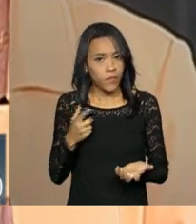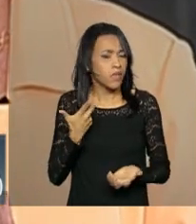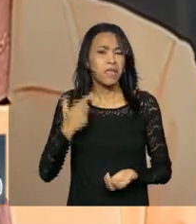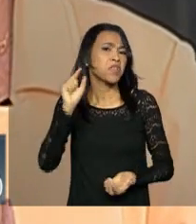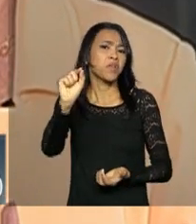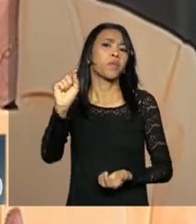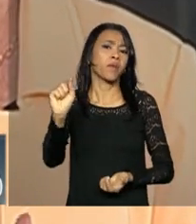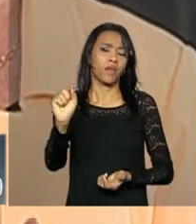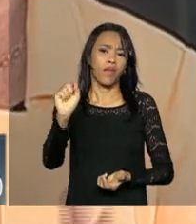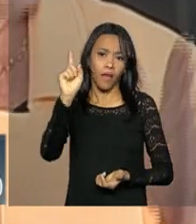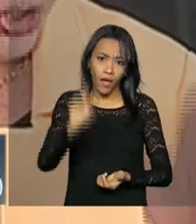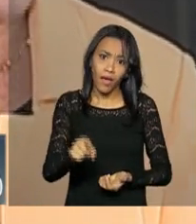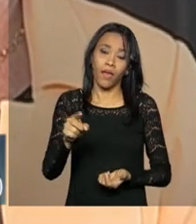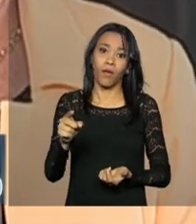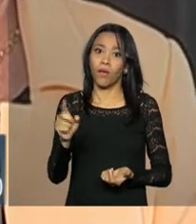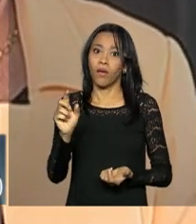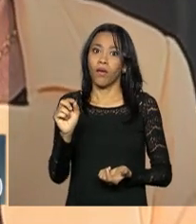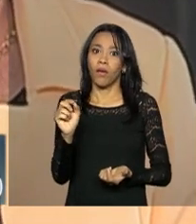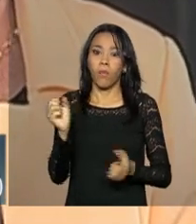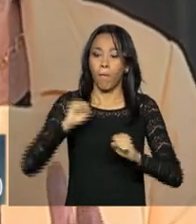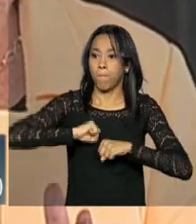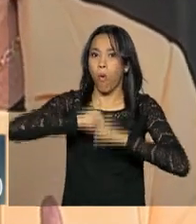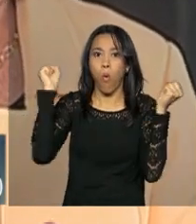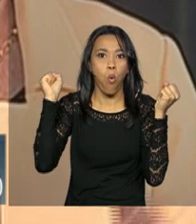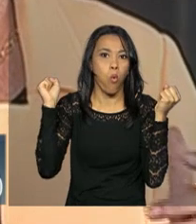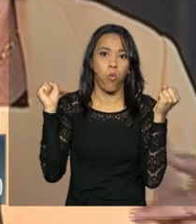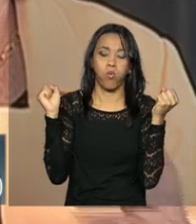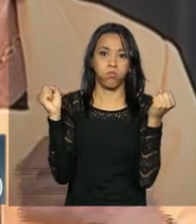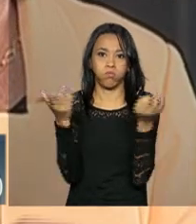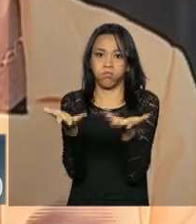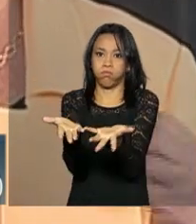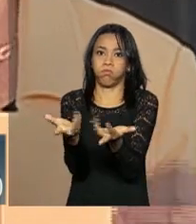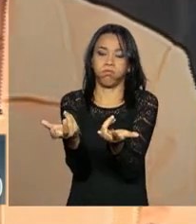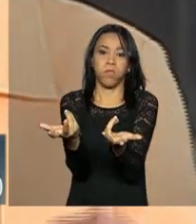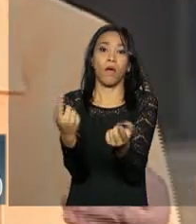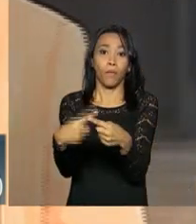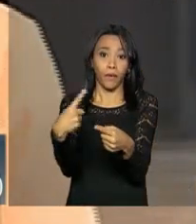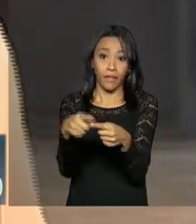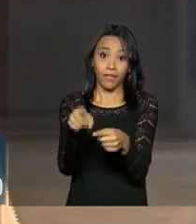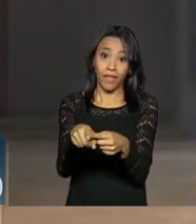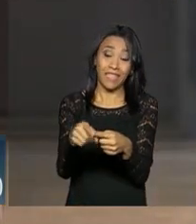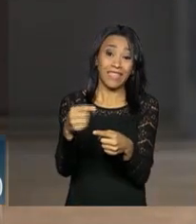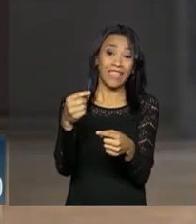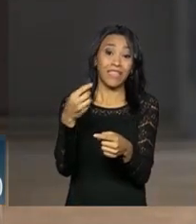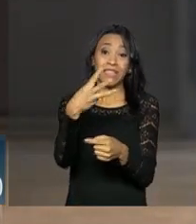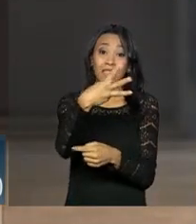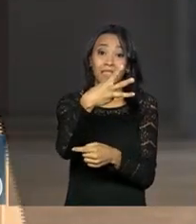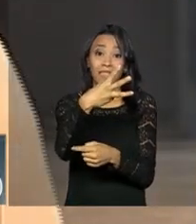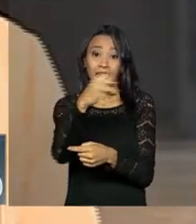uma pauta bomba e de hidrogênio. Por quê? Porque ela tem um impacto de 300 bilhões